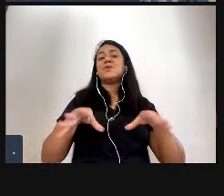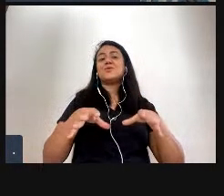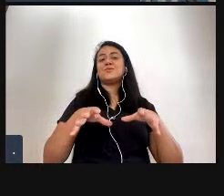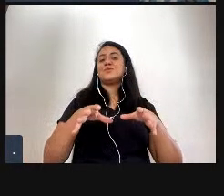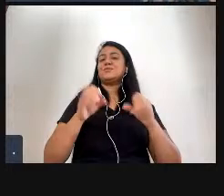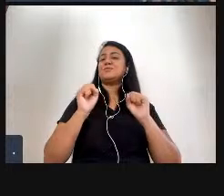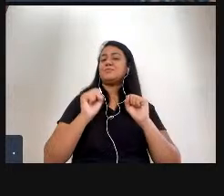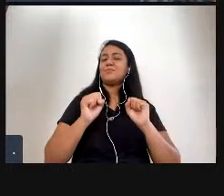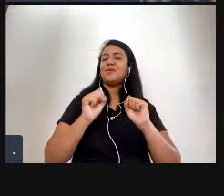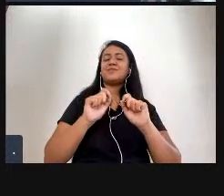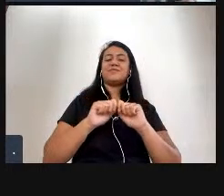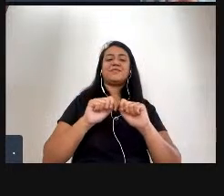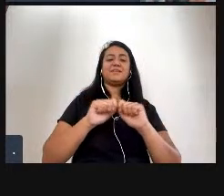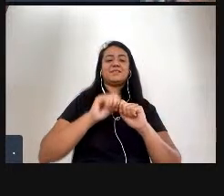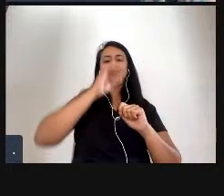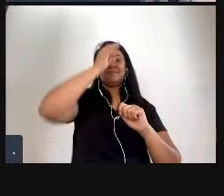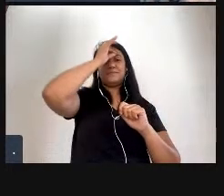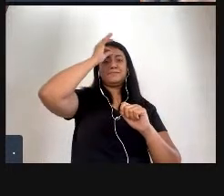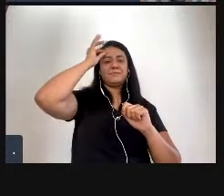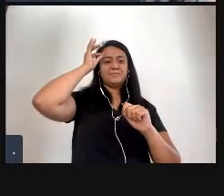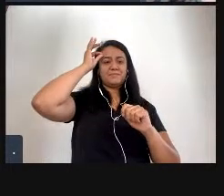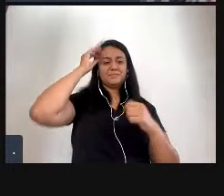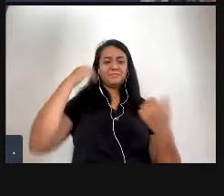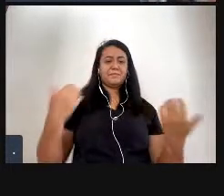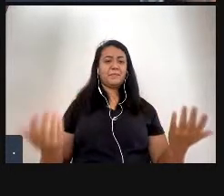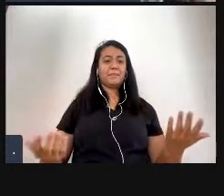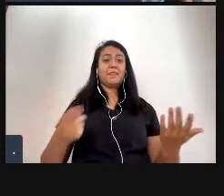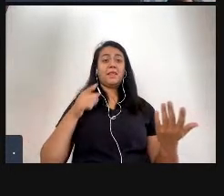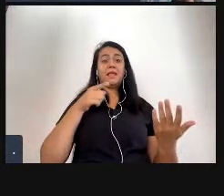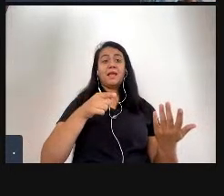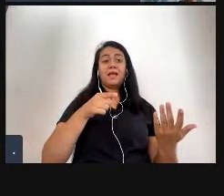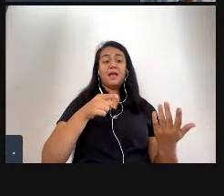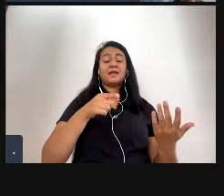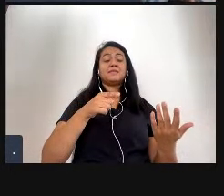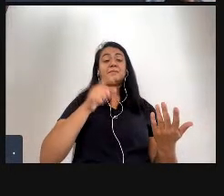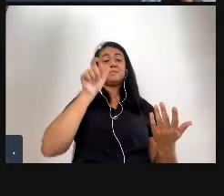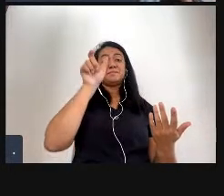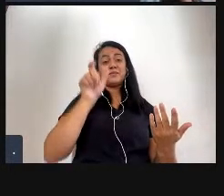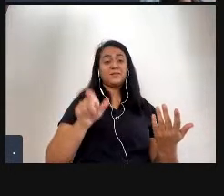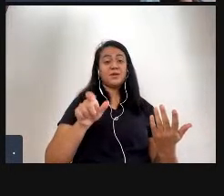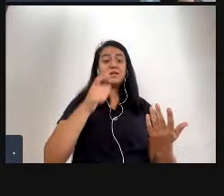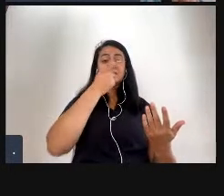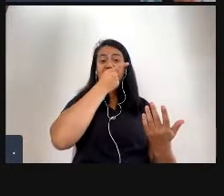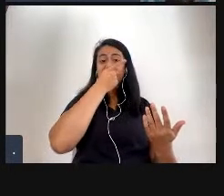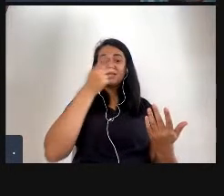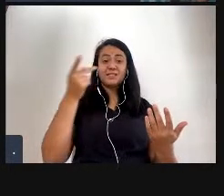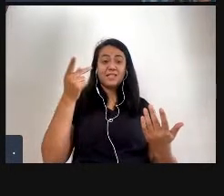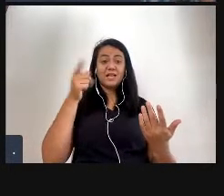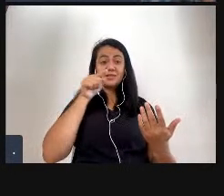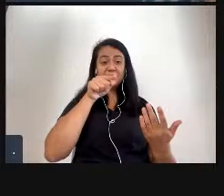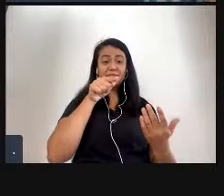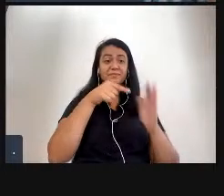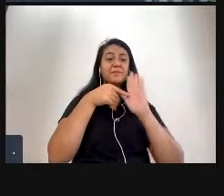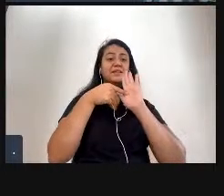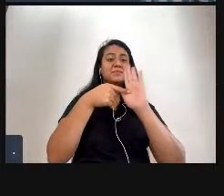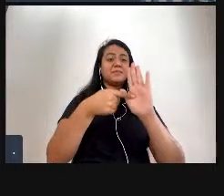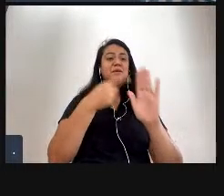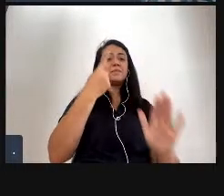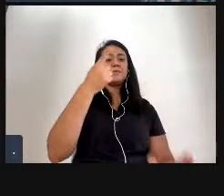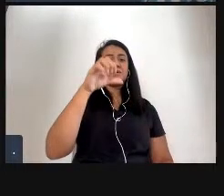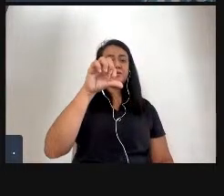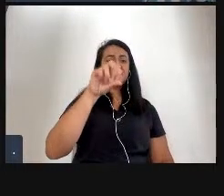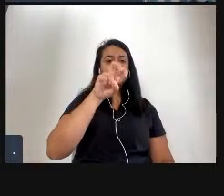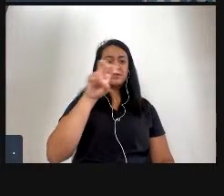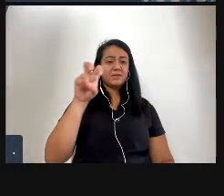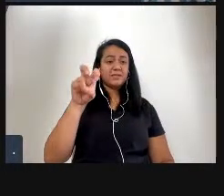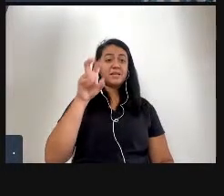e essa personagem está visitando essa exposição em 1955 e ela